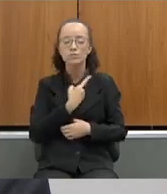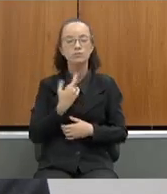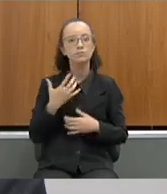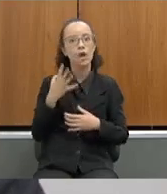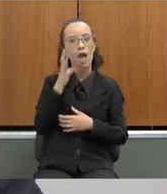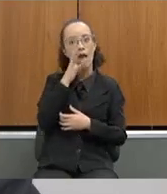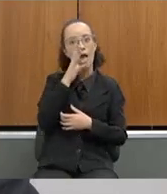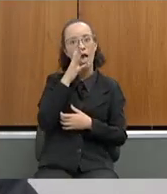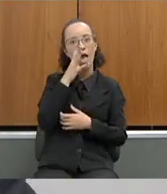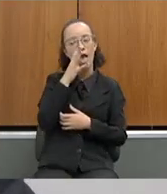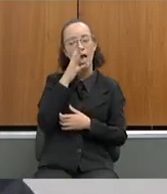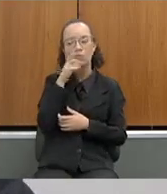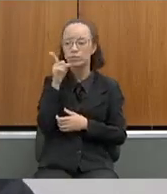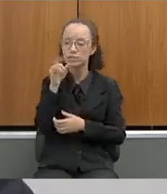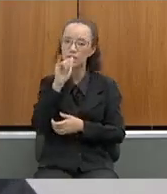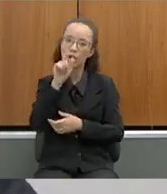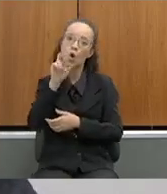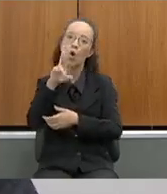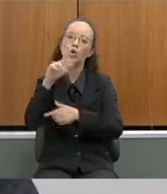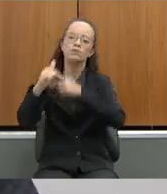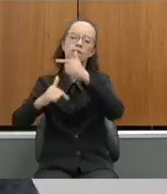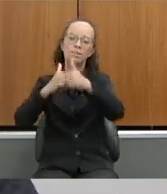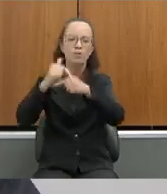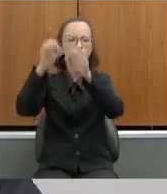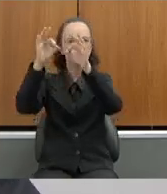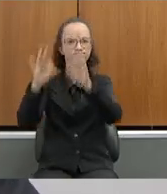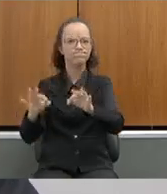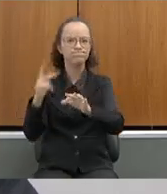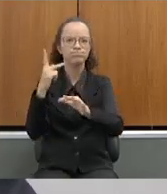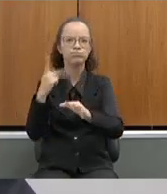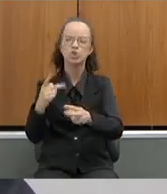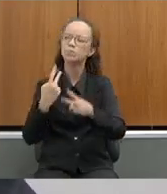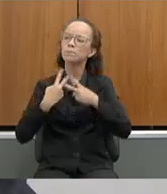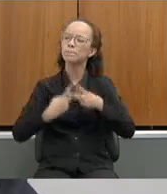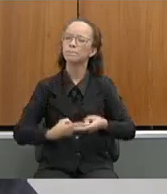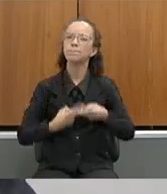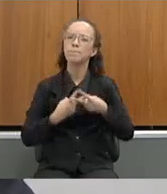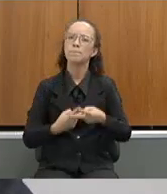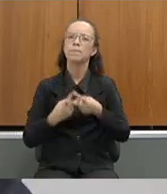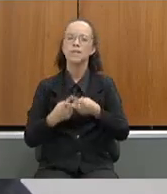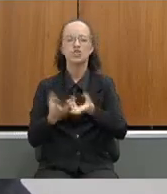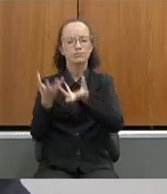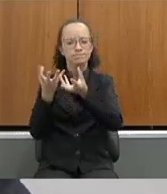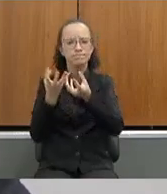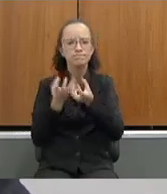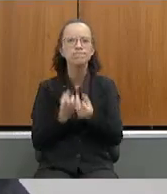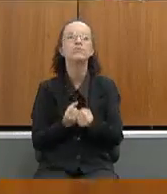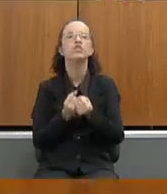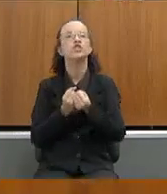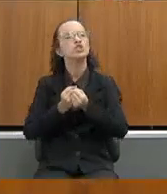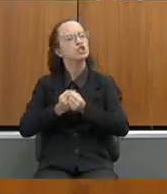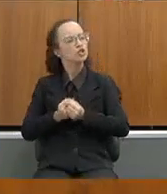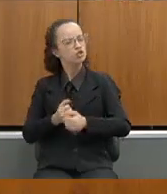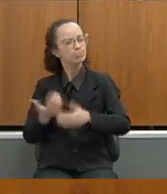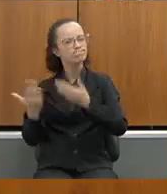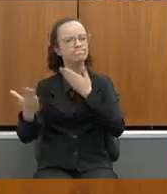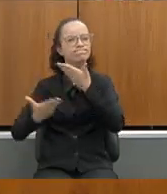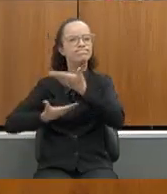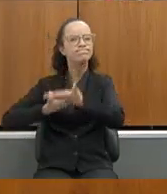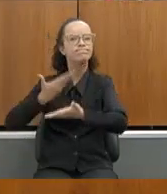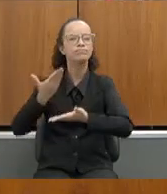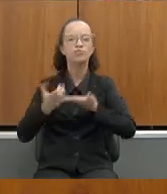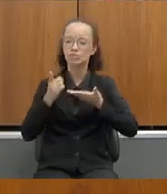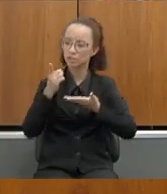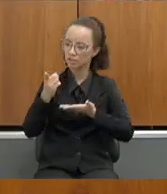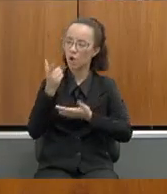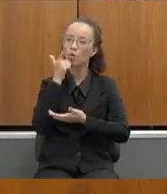subsecretário, fazia um trabalho muito correto, de paciência, de atendimento, de costura, de conversa, você foi